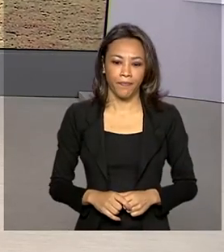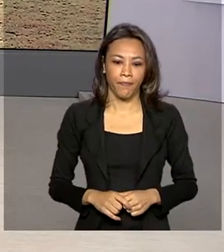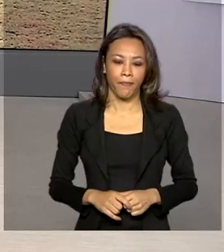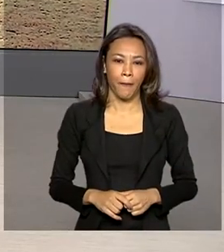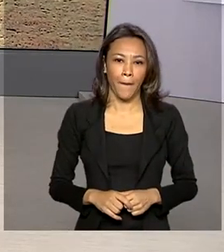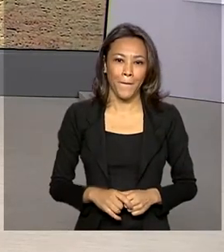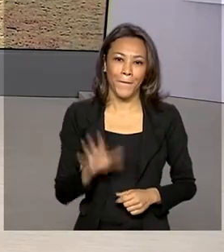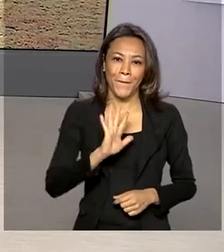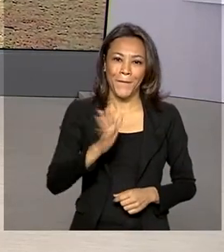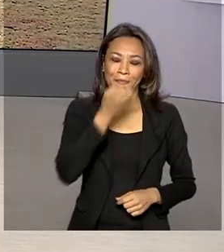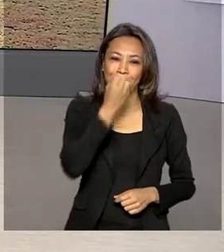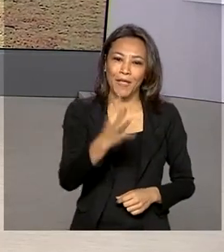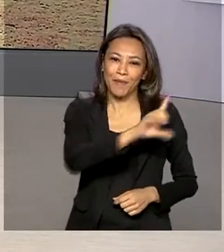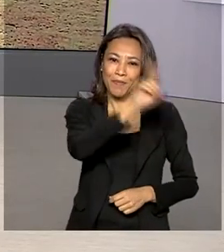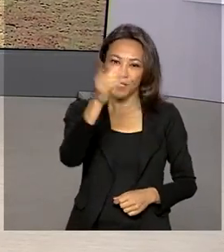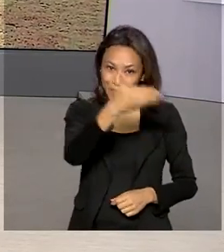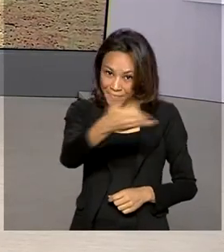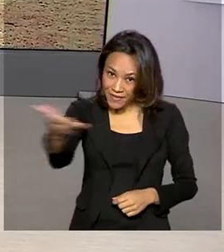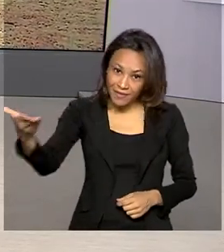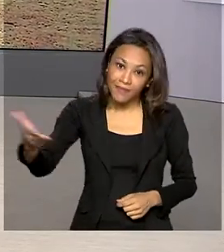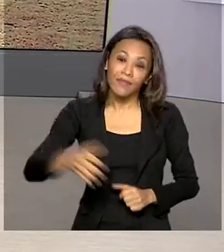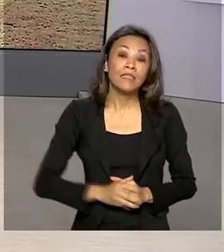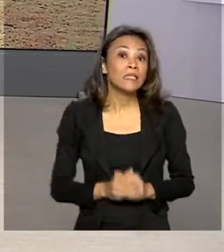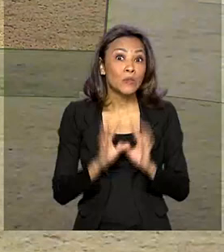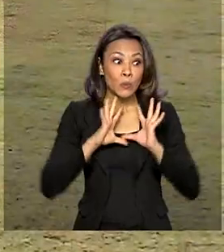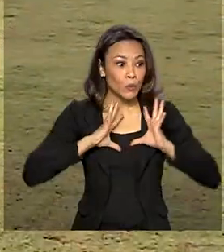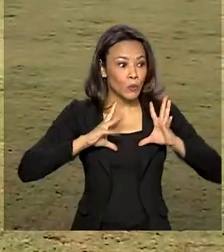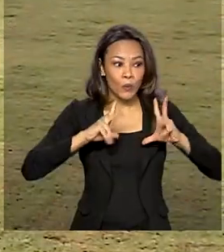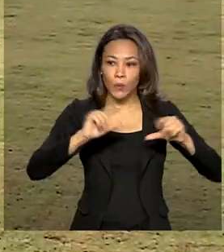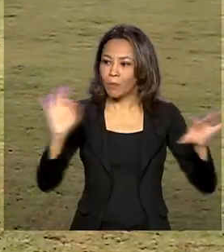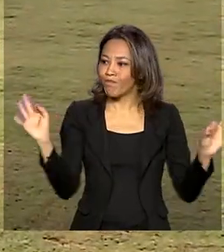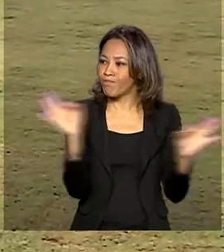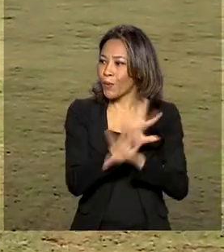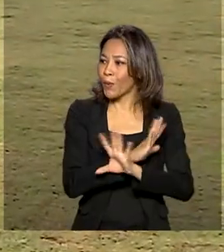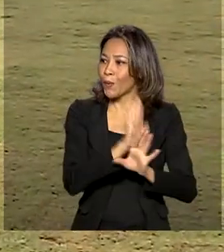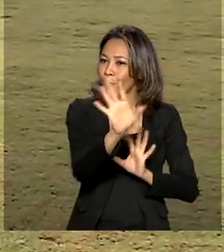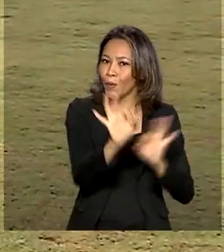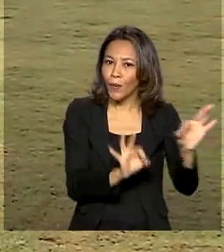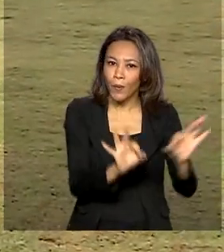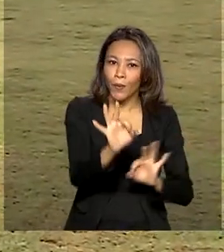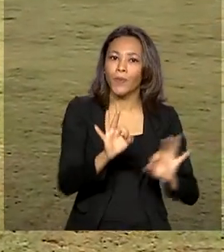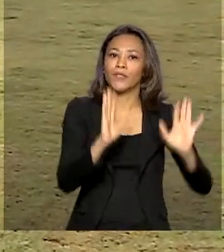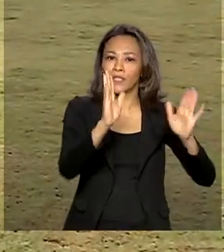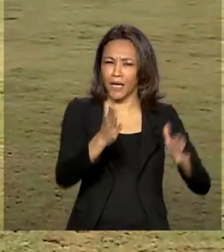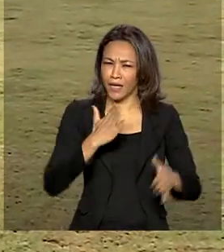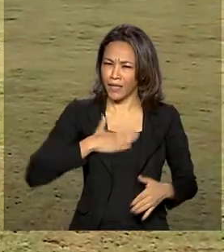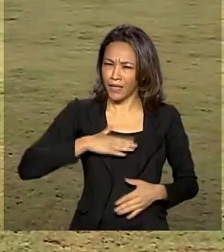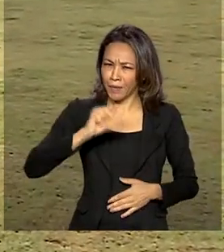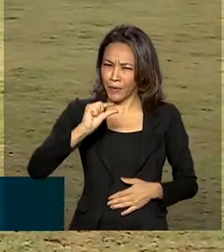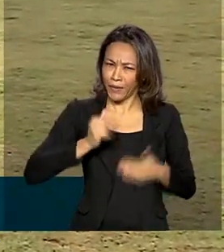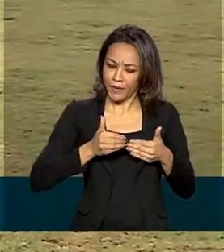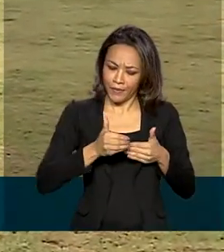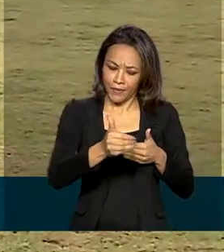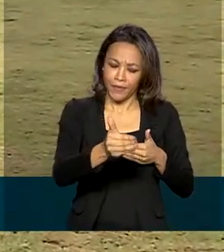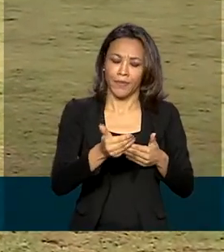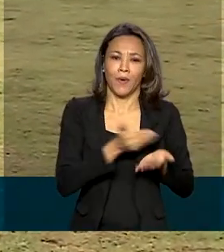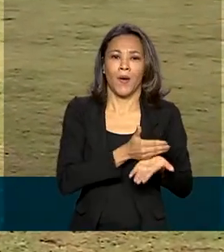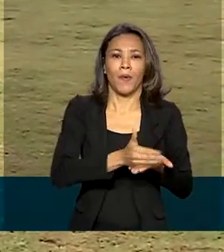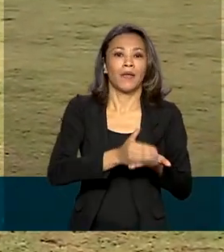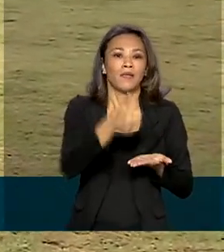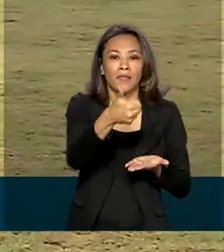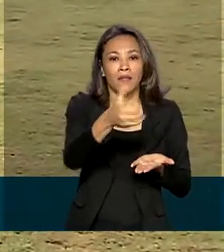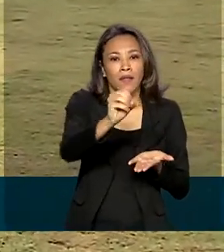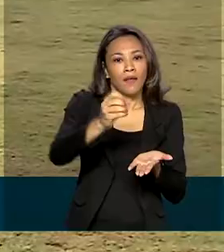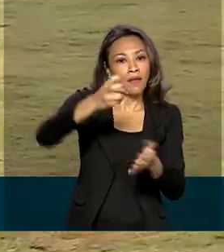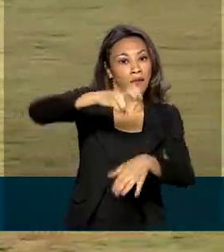Oi Renata, bom dia, bom dia para todo mundo. Olha, tudo pronto para essa cerimônia de inauguração que começa daqui a pouquinho, às 10 horas da